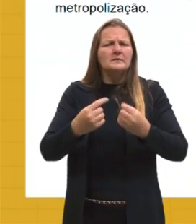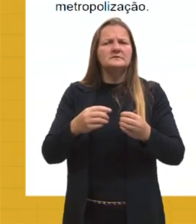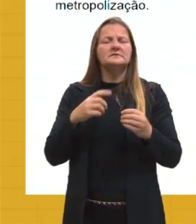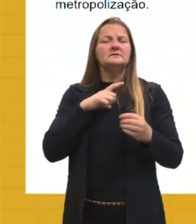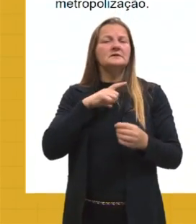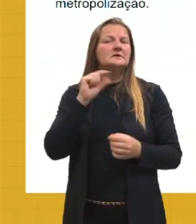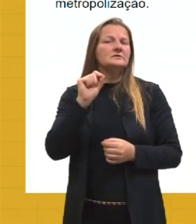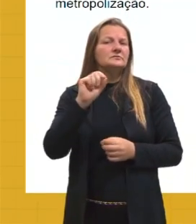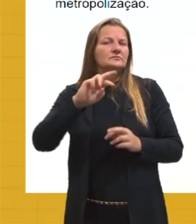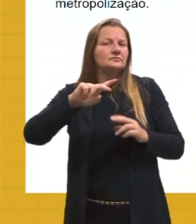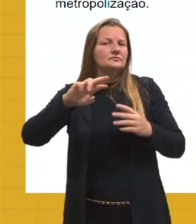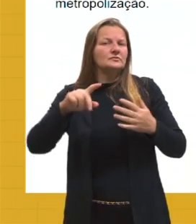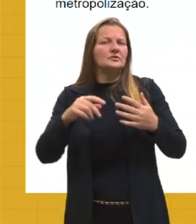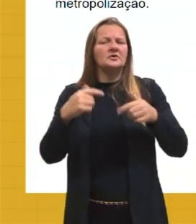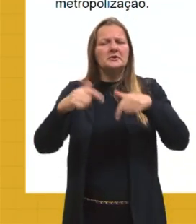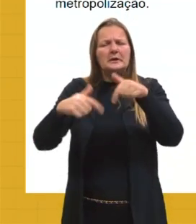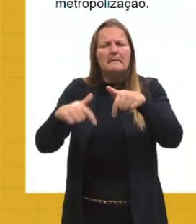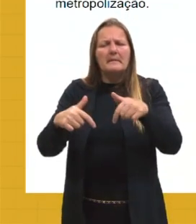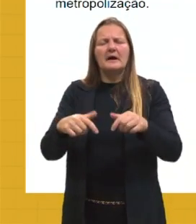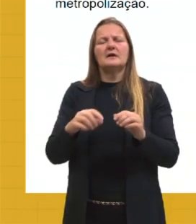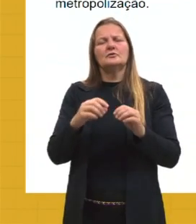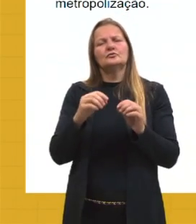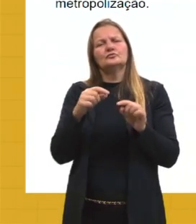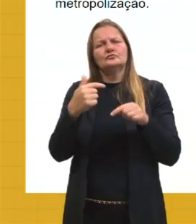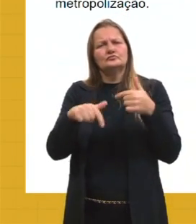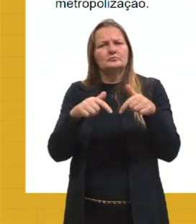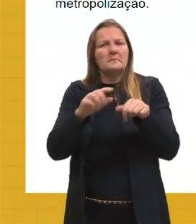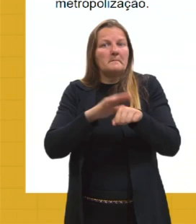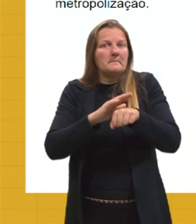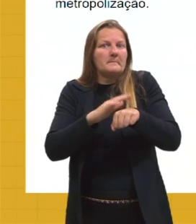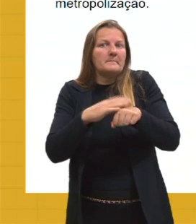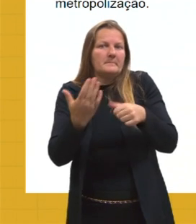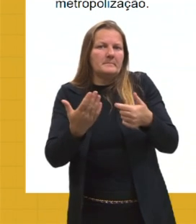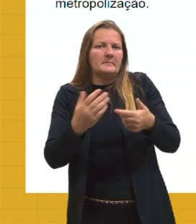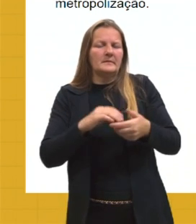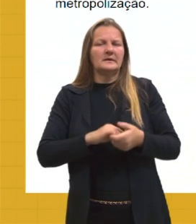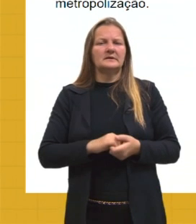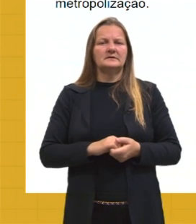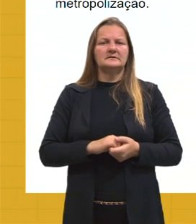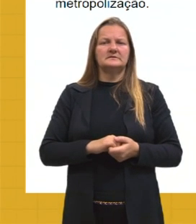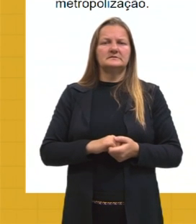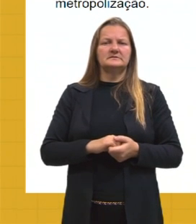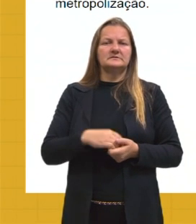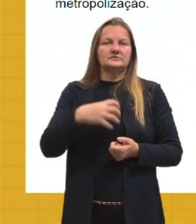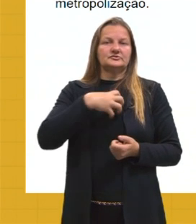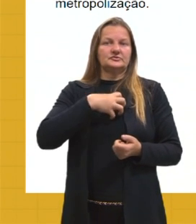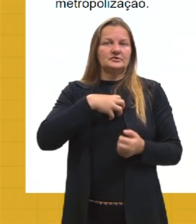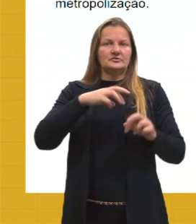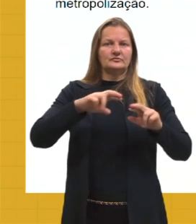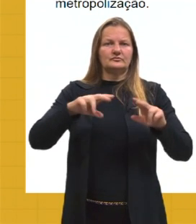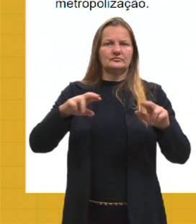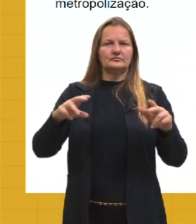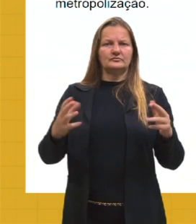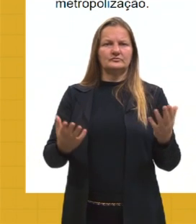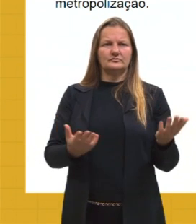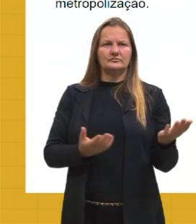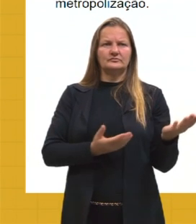serviços, concentram alguma forma aí de